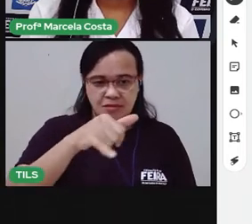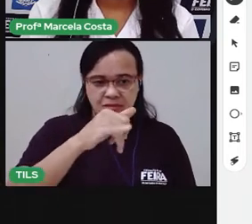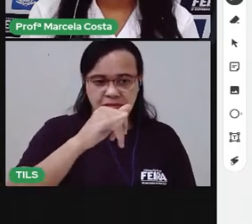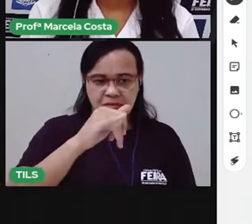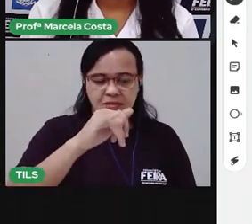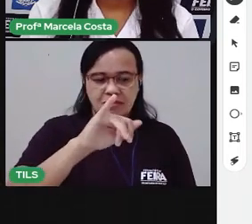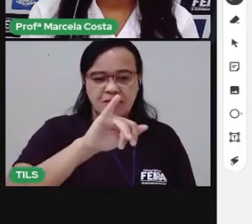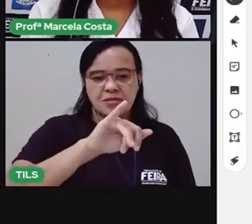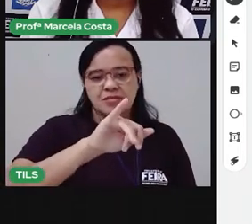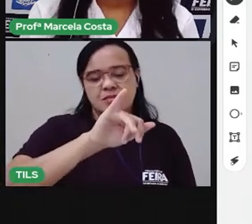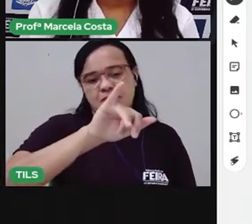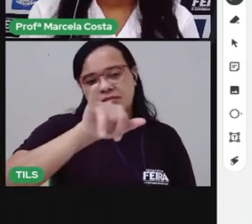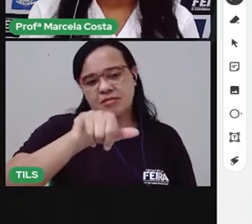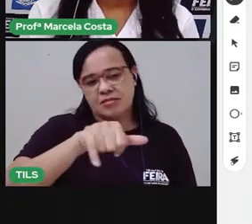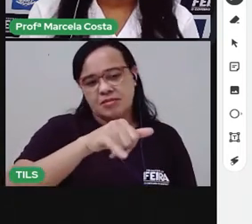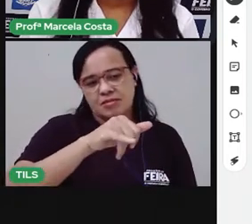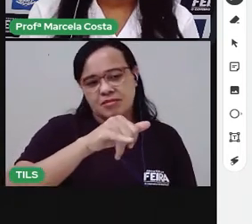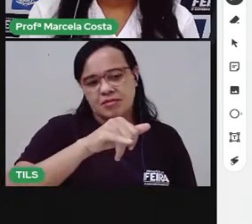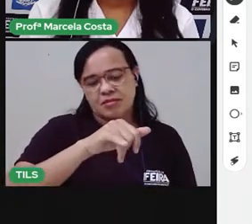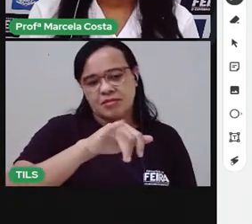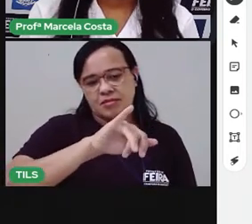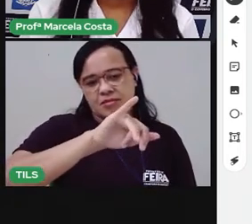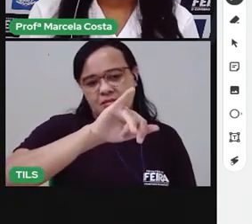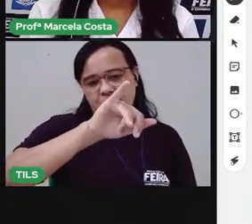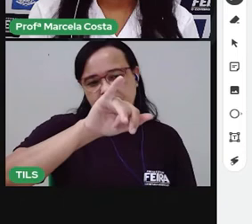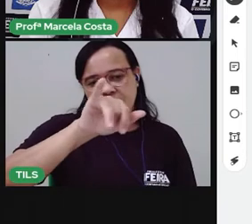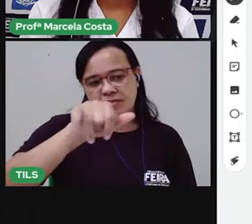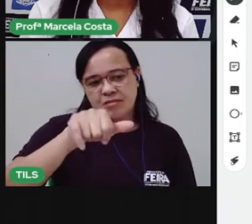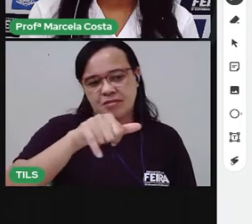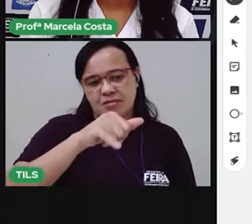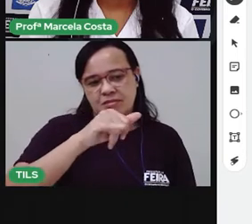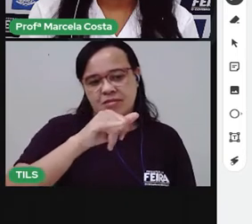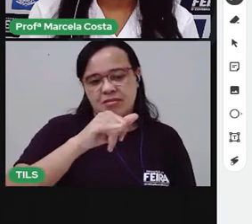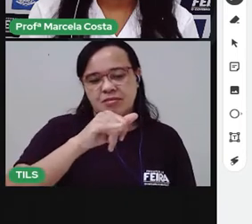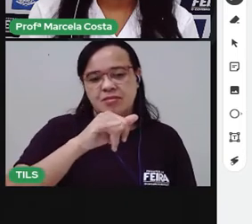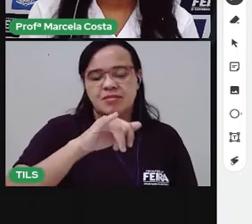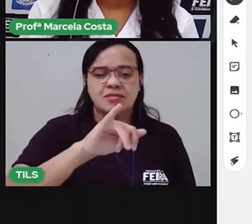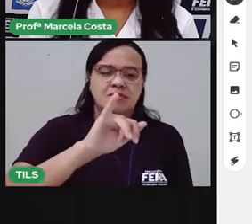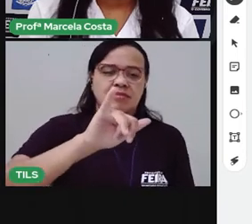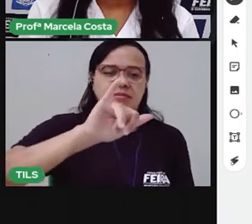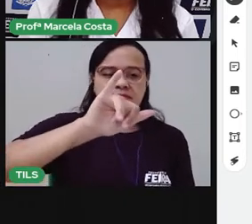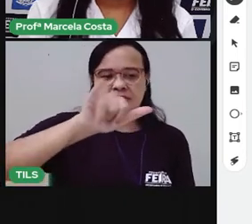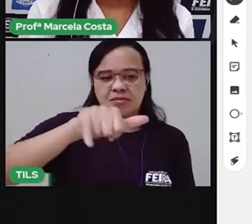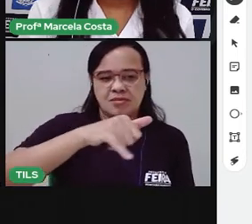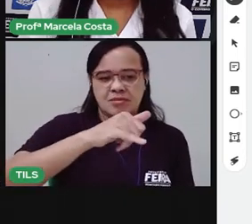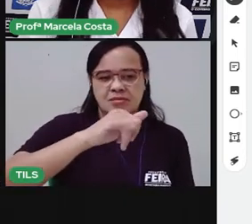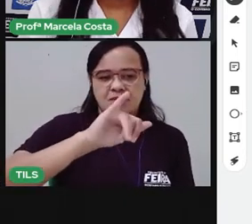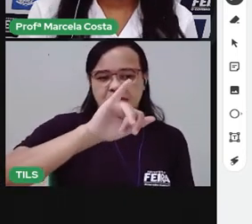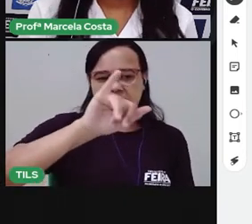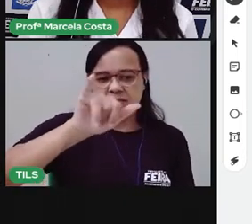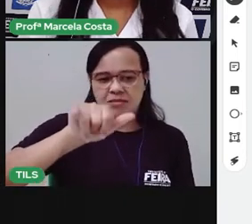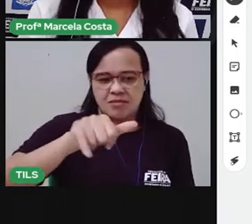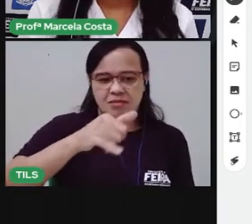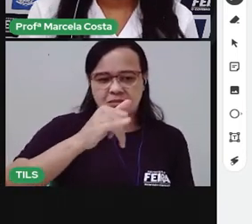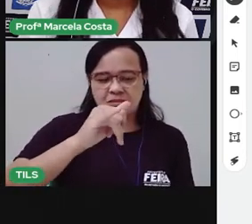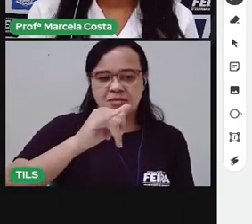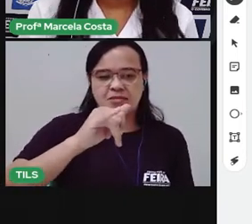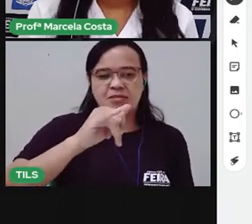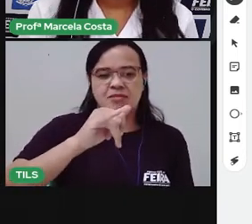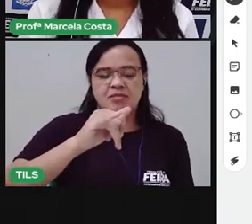baixo. E faço um gancho. Puxando um círculo. Pro lado esquerdo.